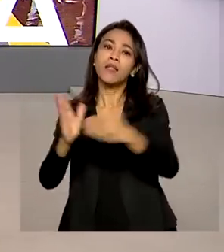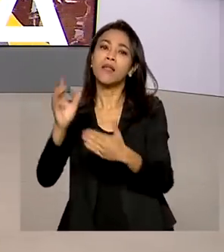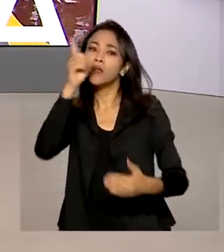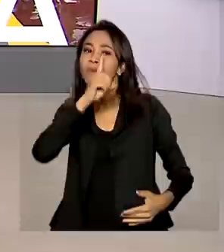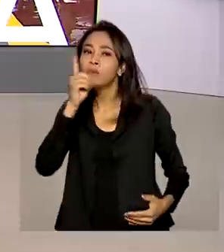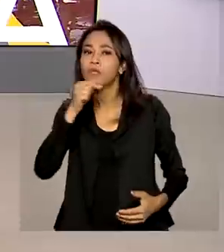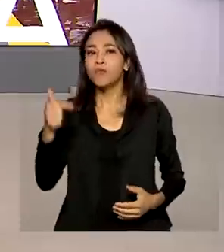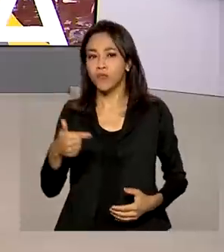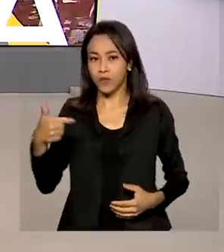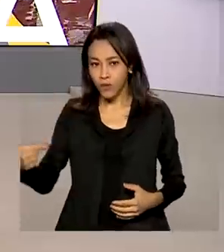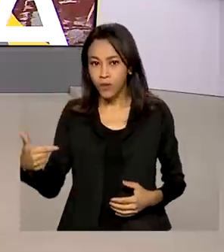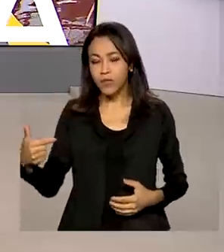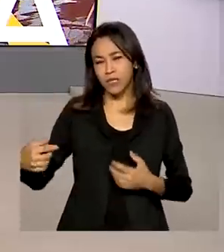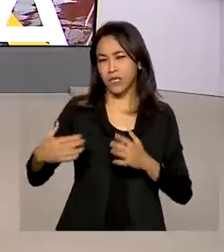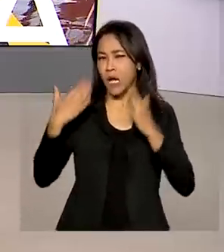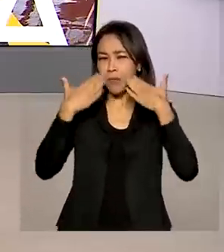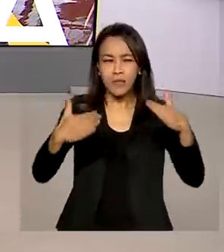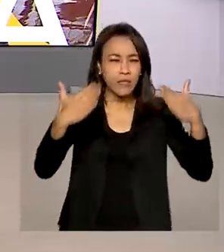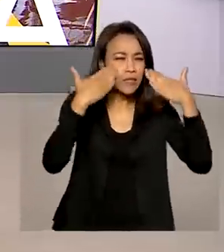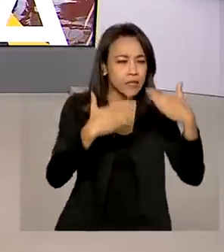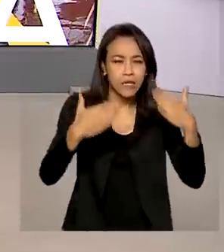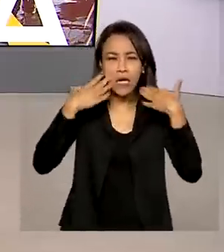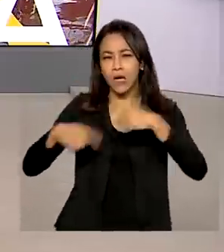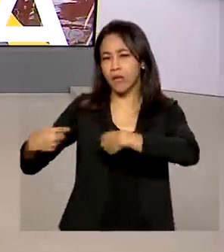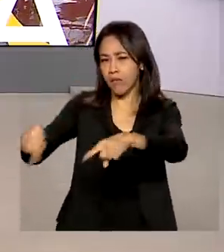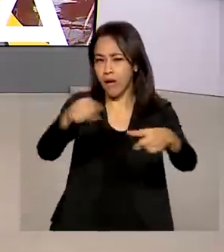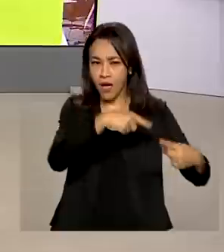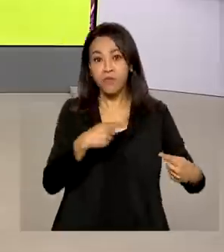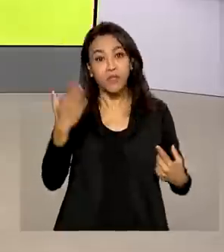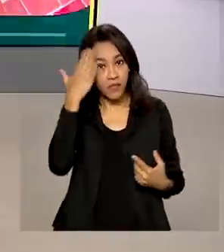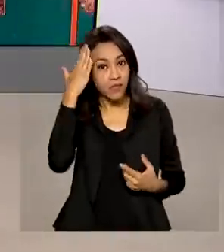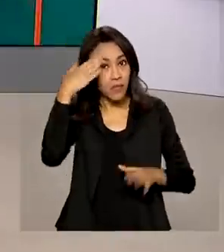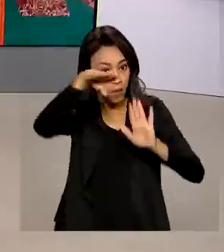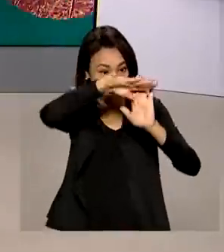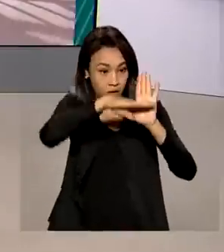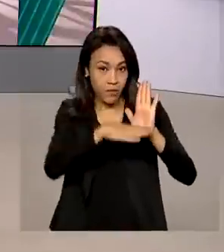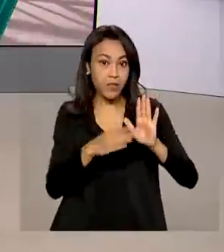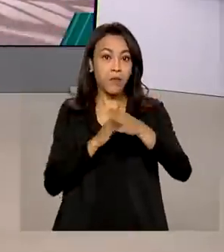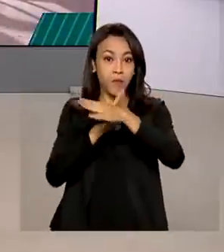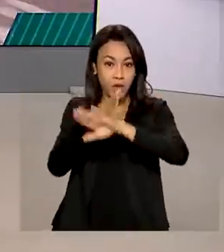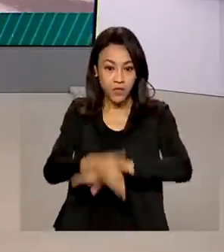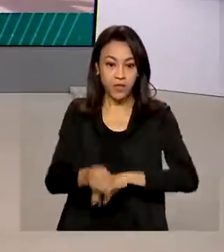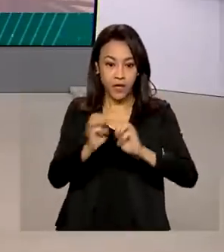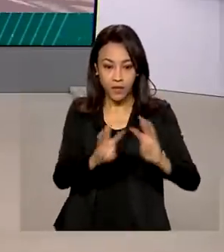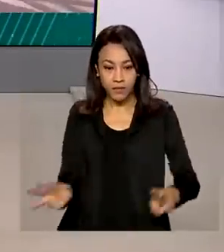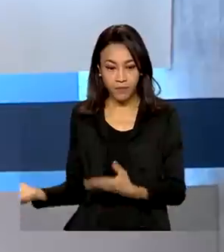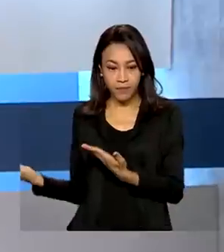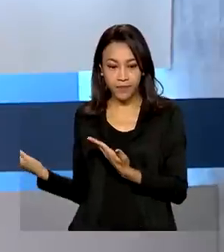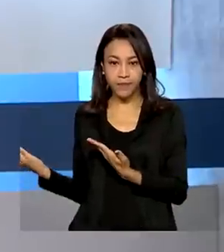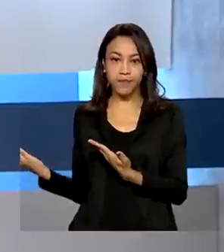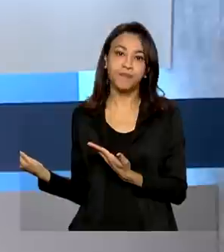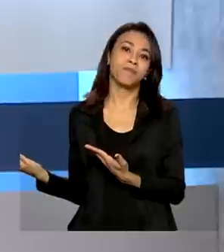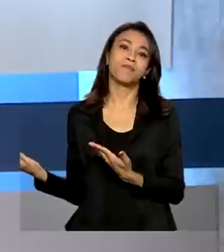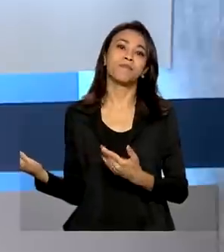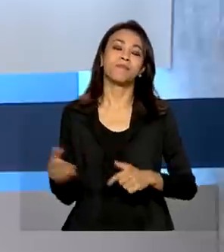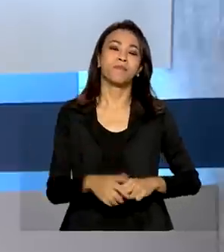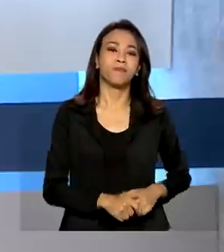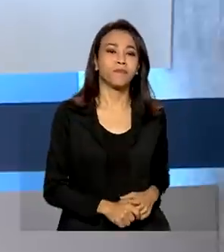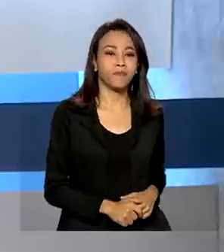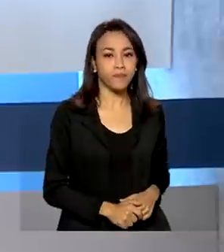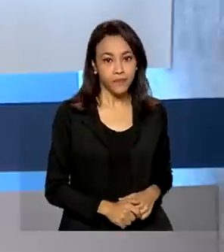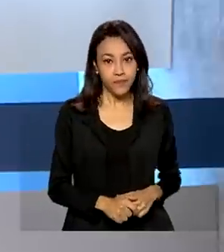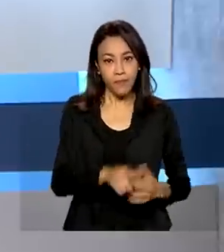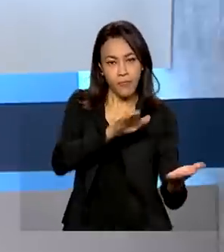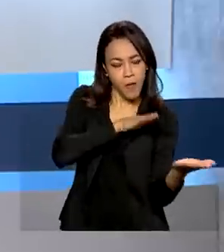exposições, seminários e debates. Você pode ver a programação completa no site gov.br barra museus. A